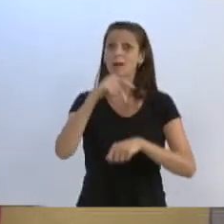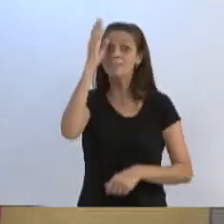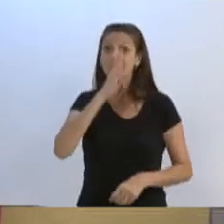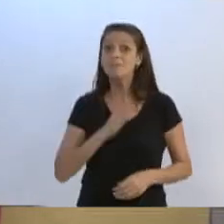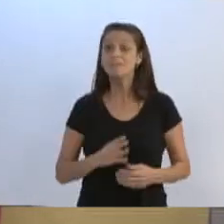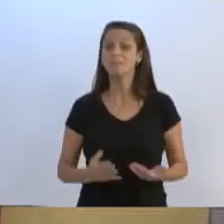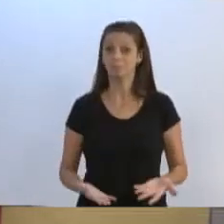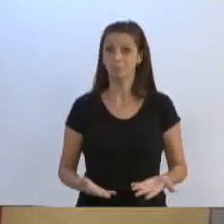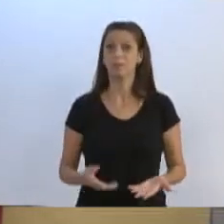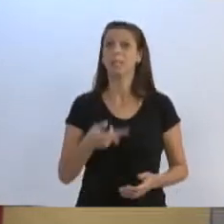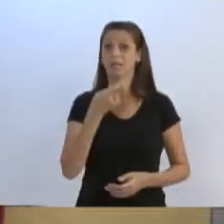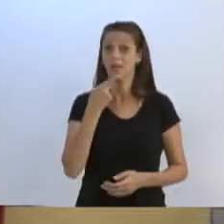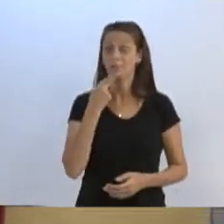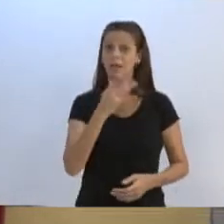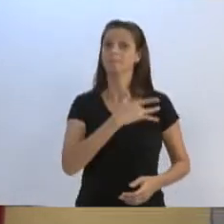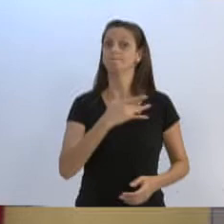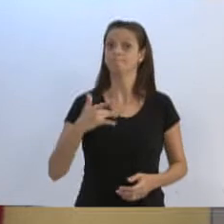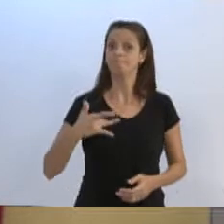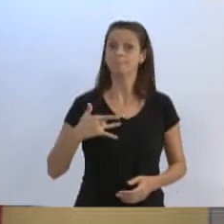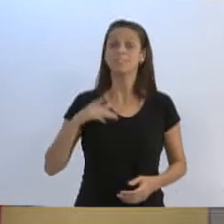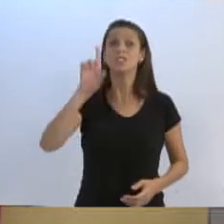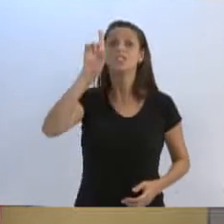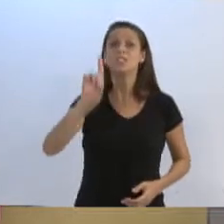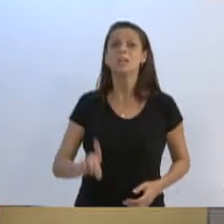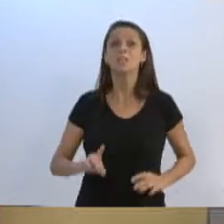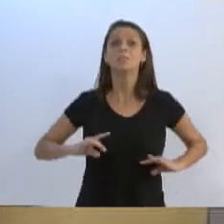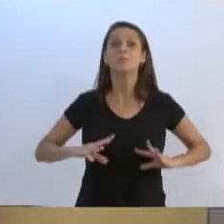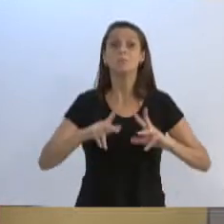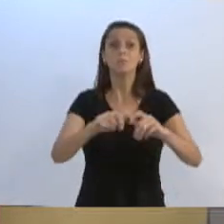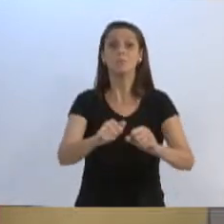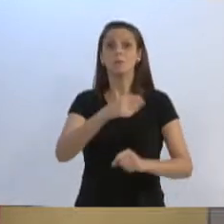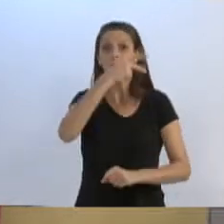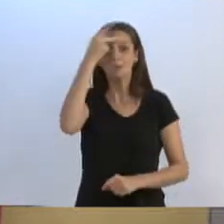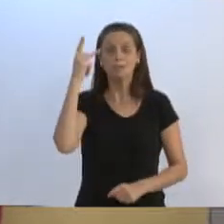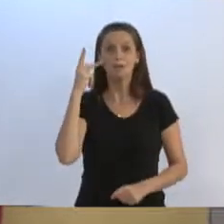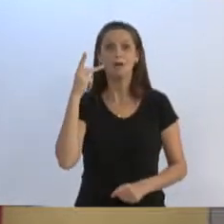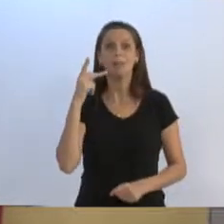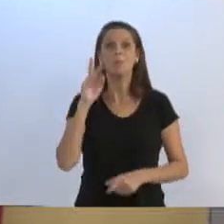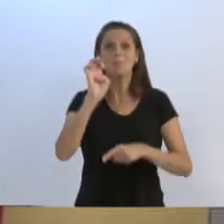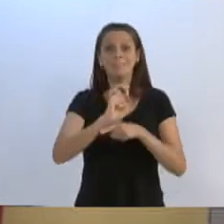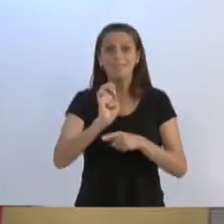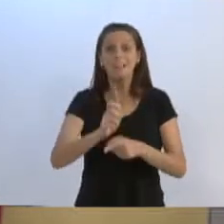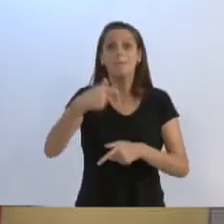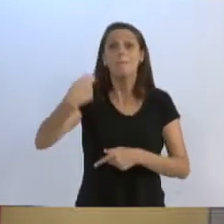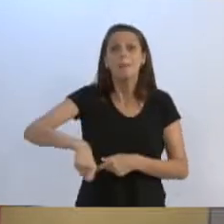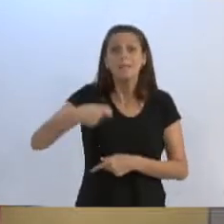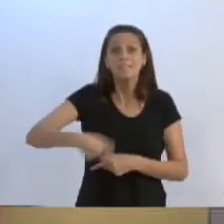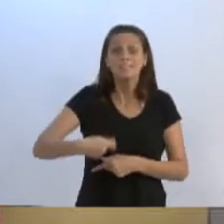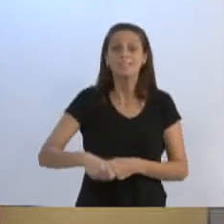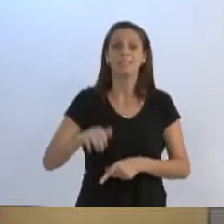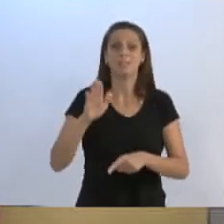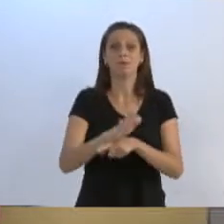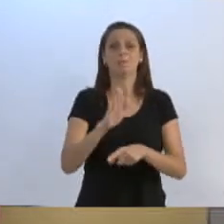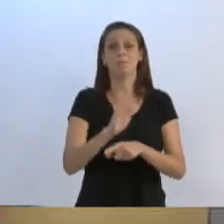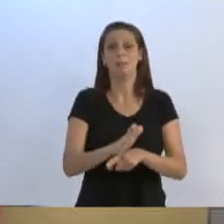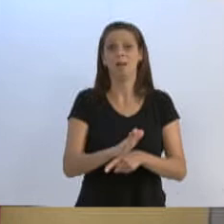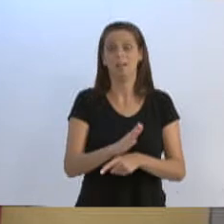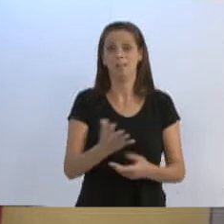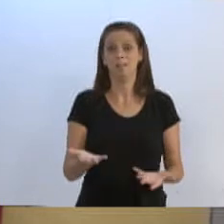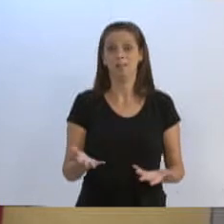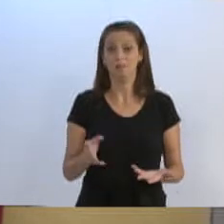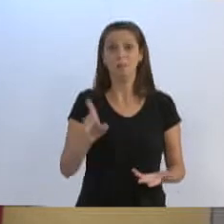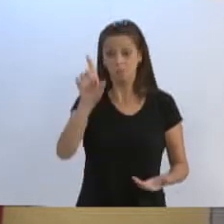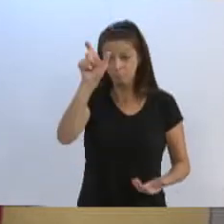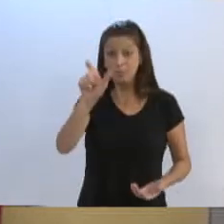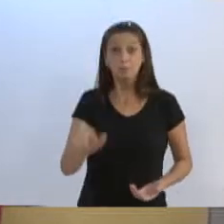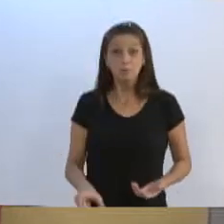também que a saúde é um direito de todos e um dever do Estado. Então, se é um direito do cidadão